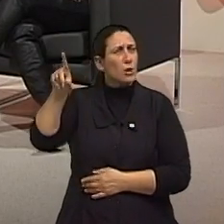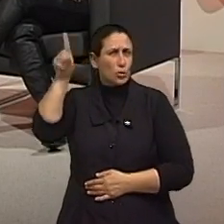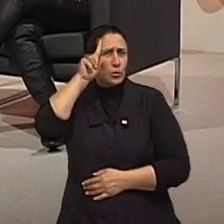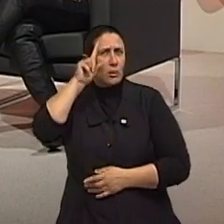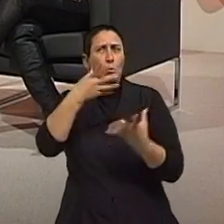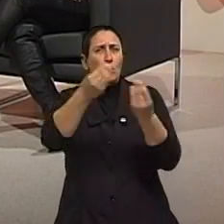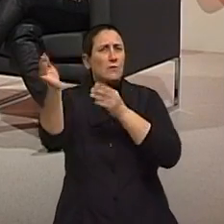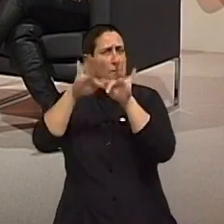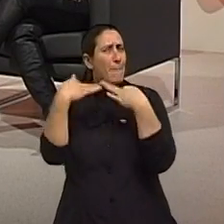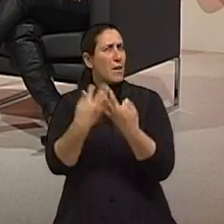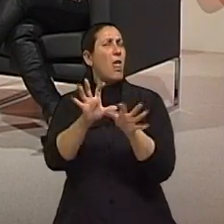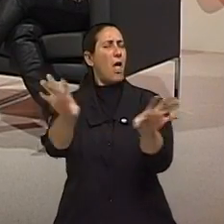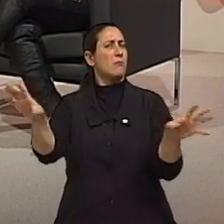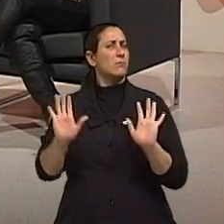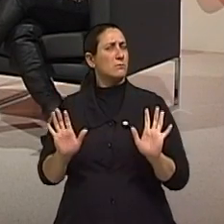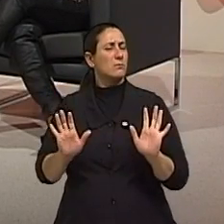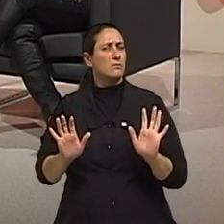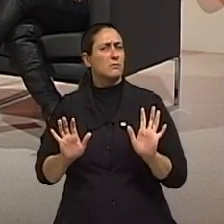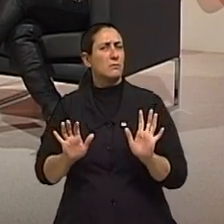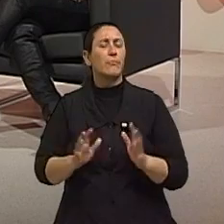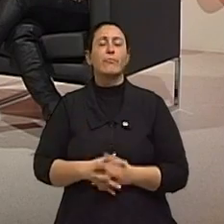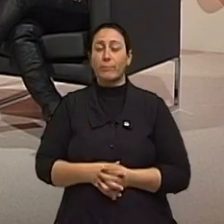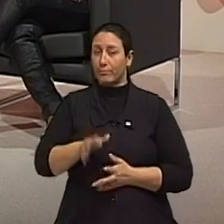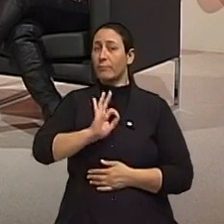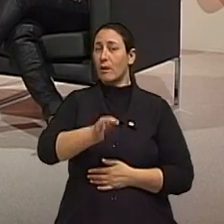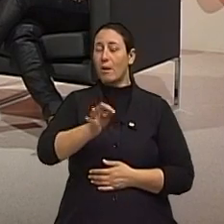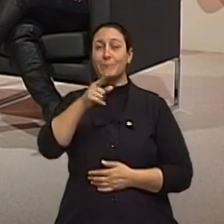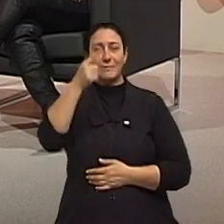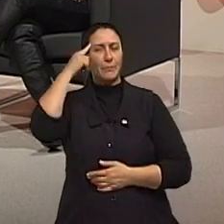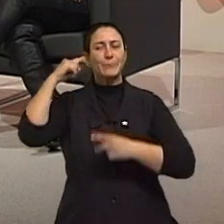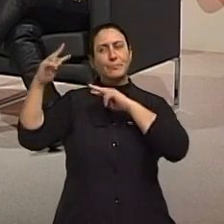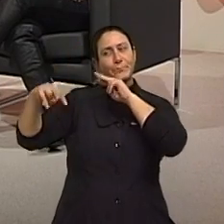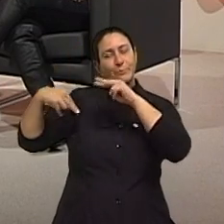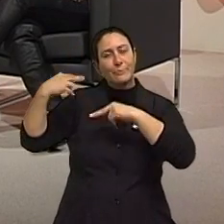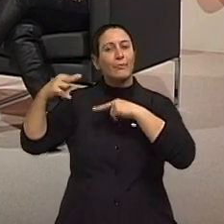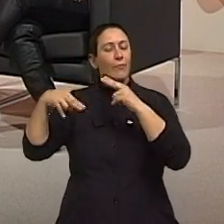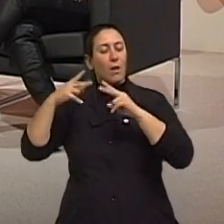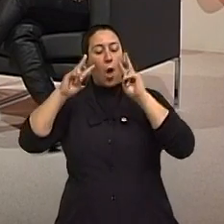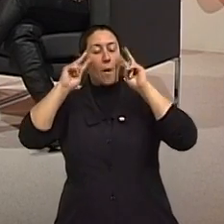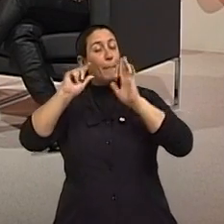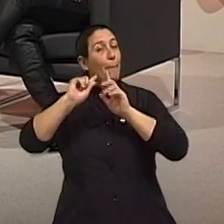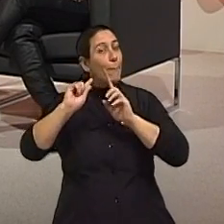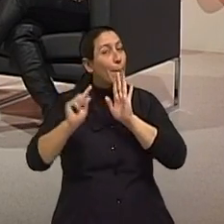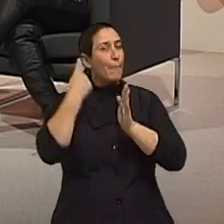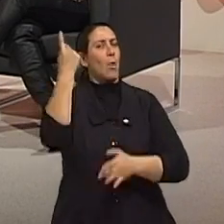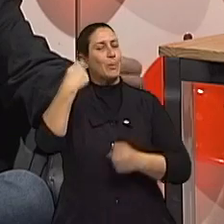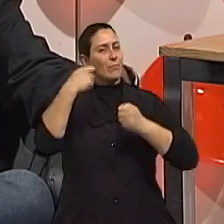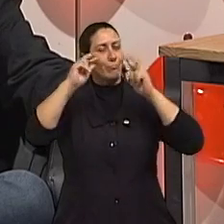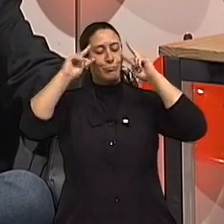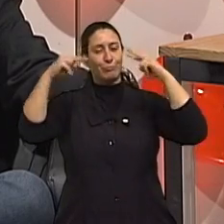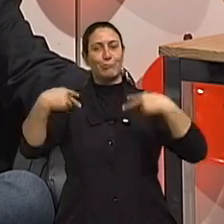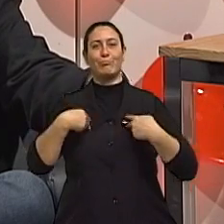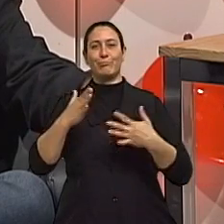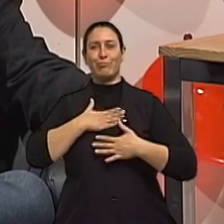casas das pessoas, né, doutor? Sim. O enamoramento em si, de si, é extremamente importante. É isso